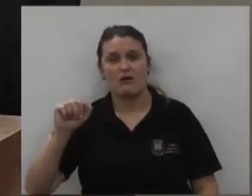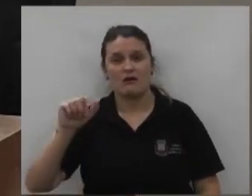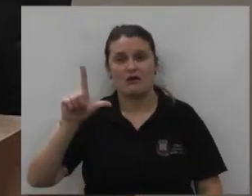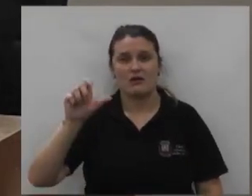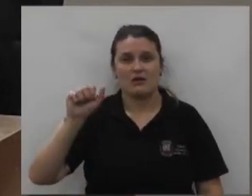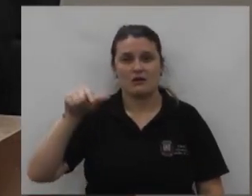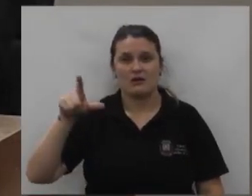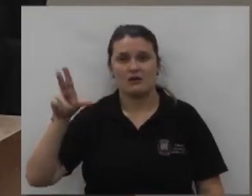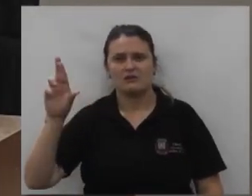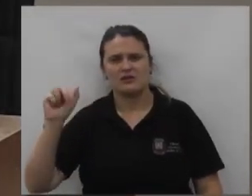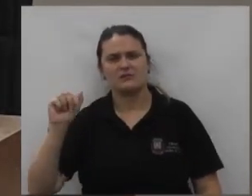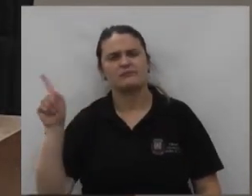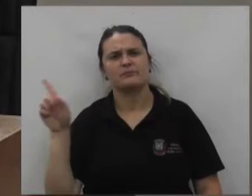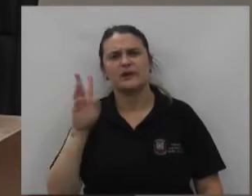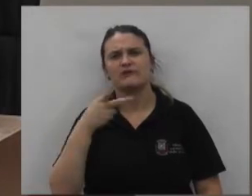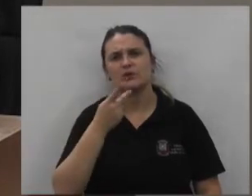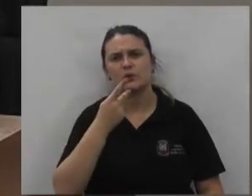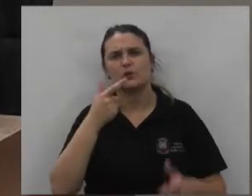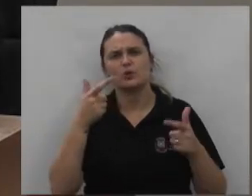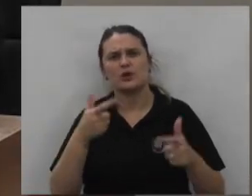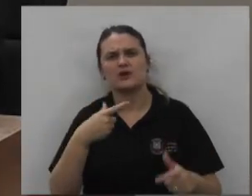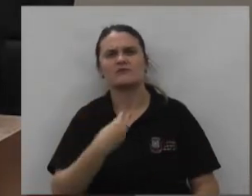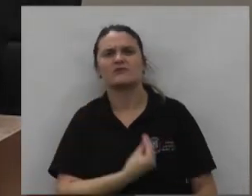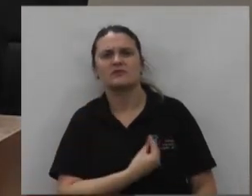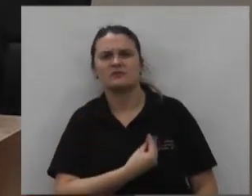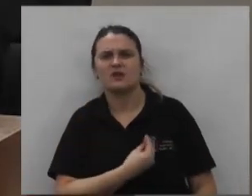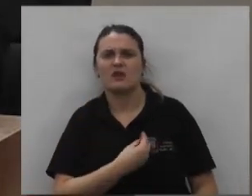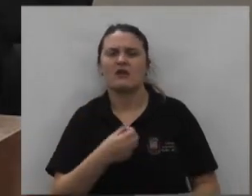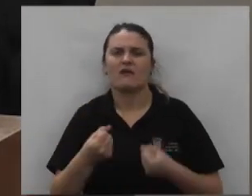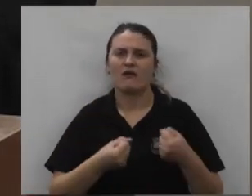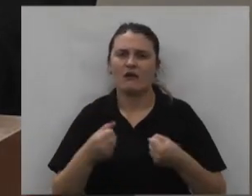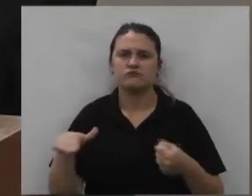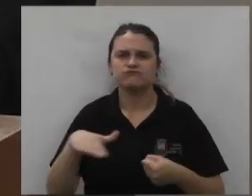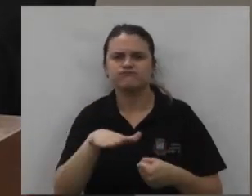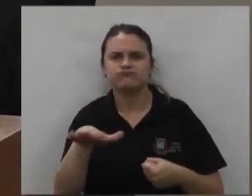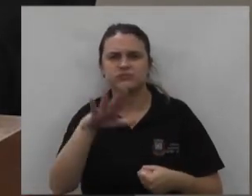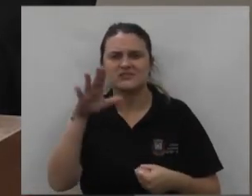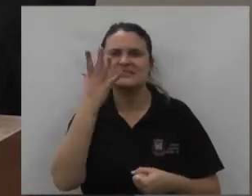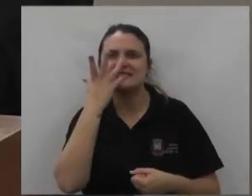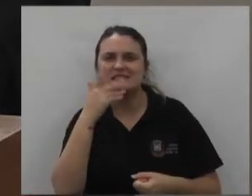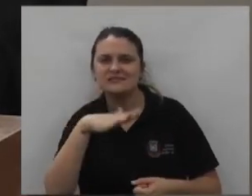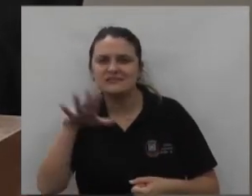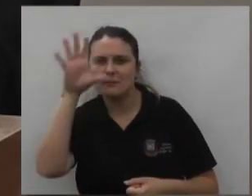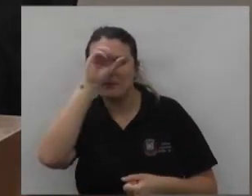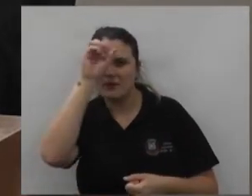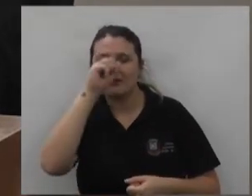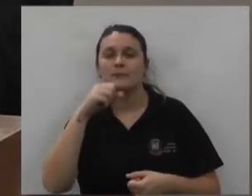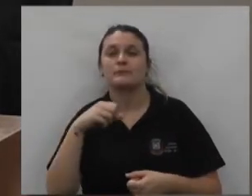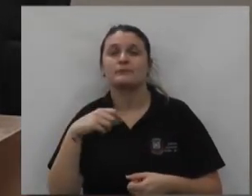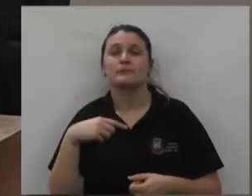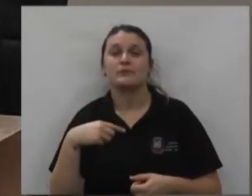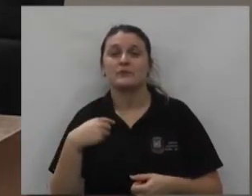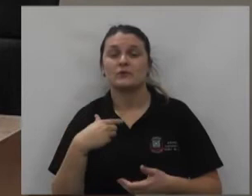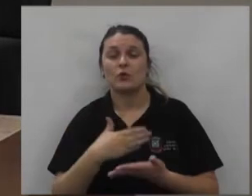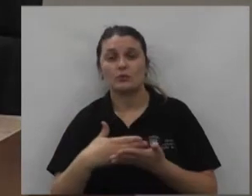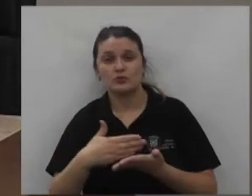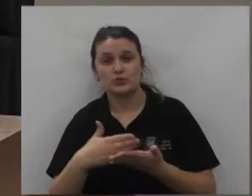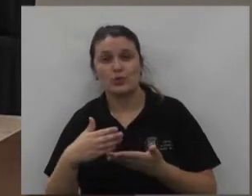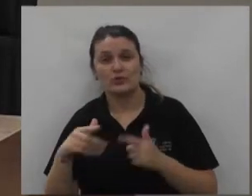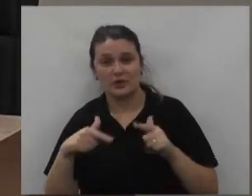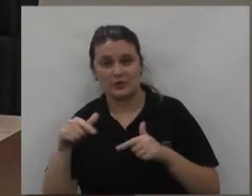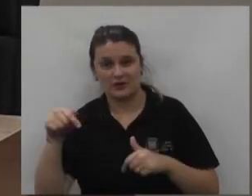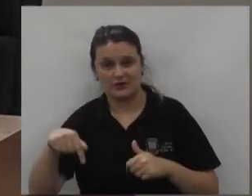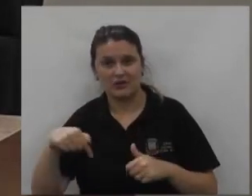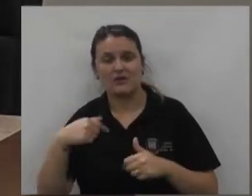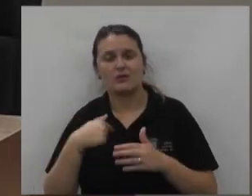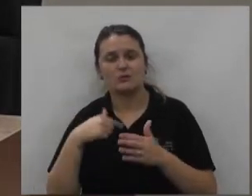voltando só um pouquinho ela falou do espaço vivencial de trânsito eu queria dizer que já no início da nossa legislatura eu apresentei